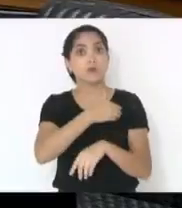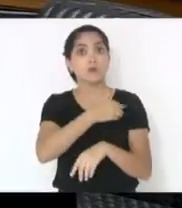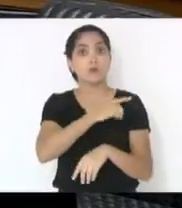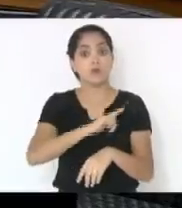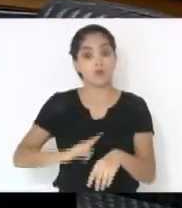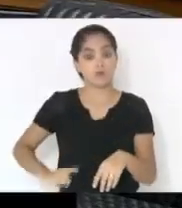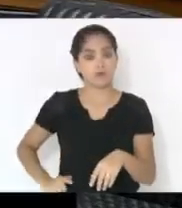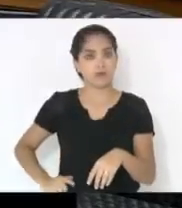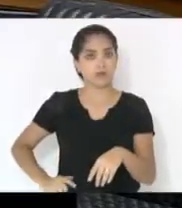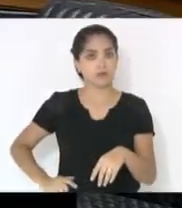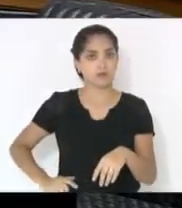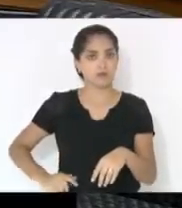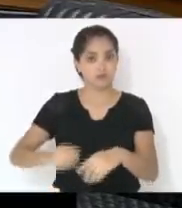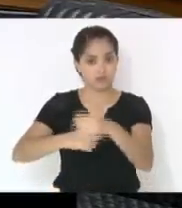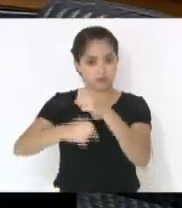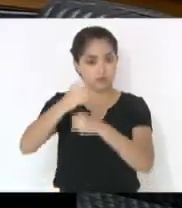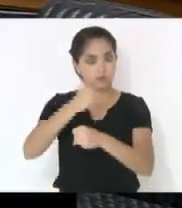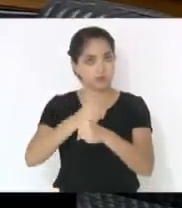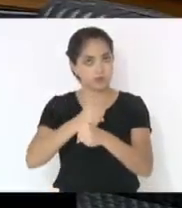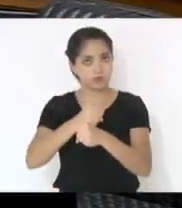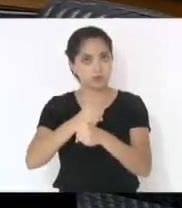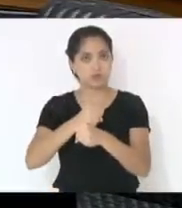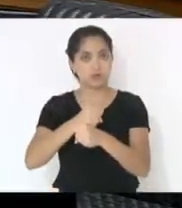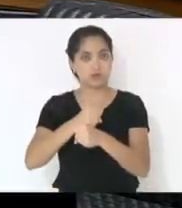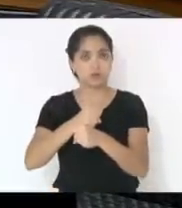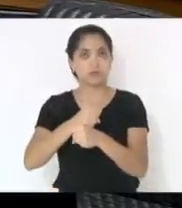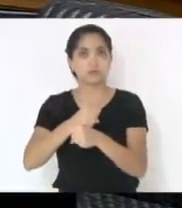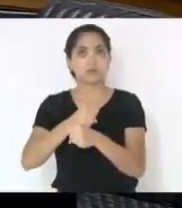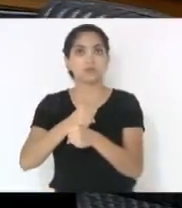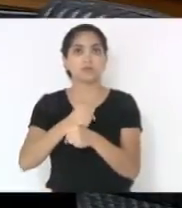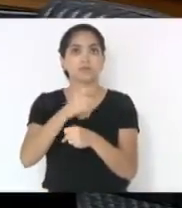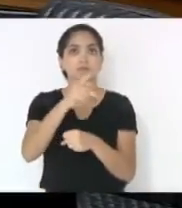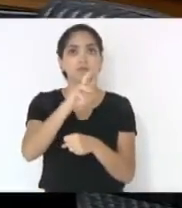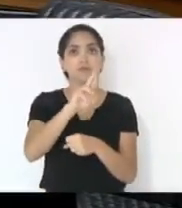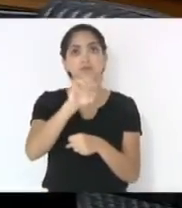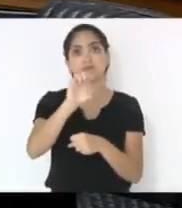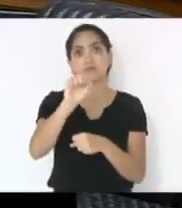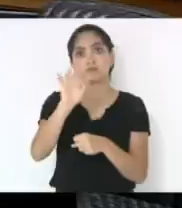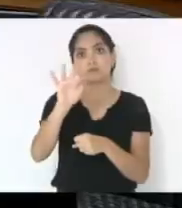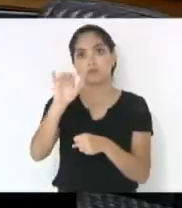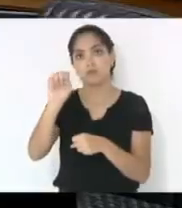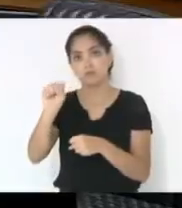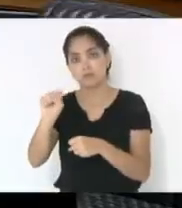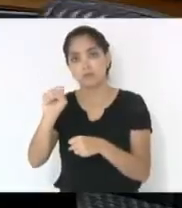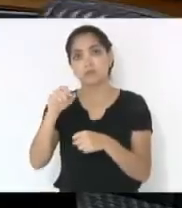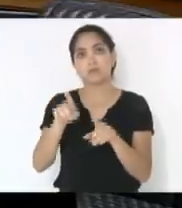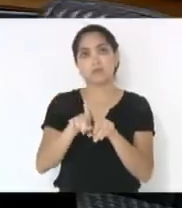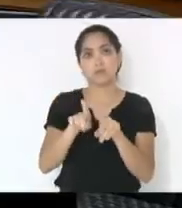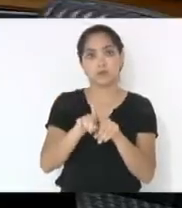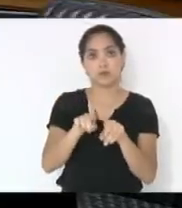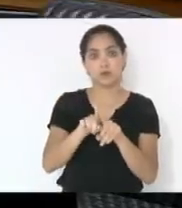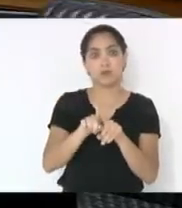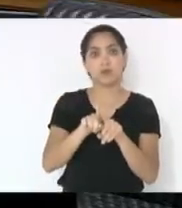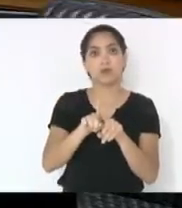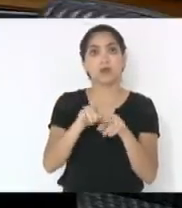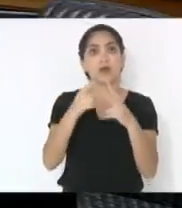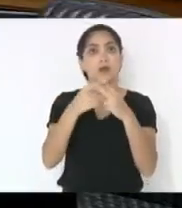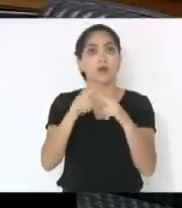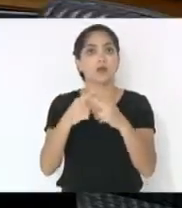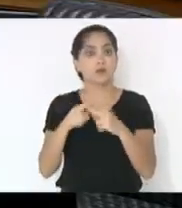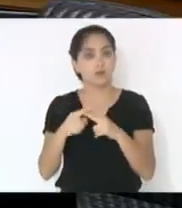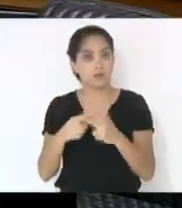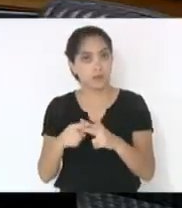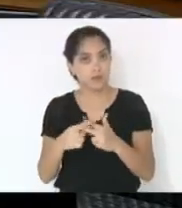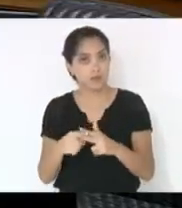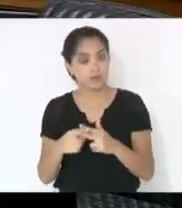que eu vou ter aqui contra, que é um novo prefis e a questão da recuperação também de um